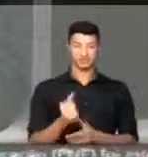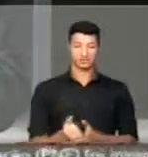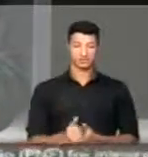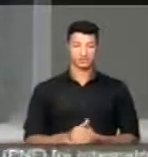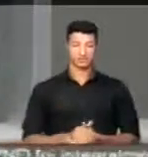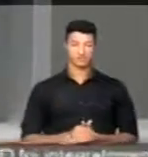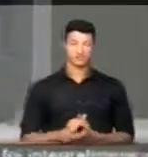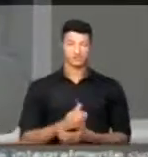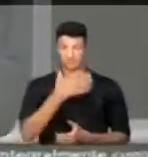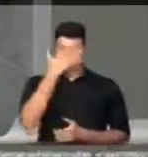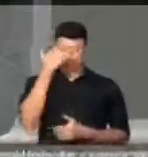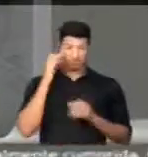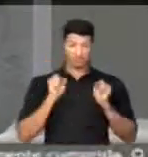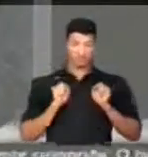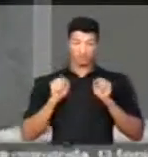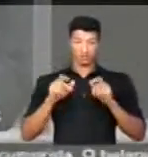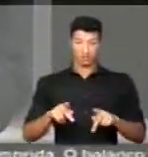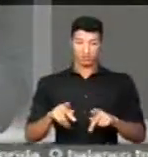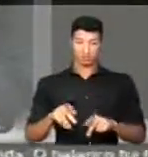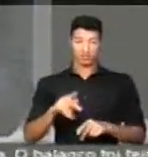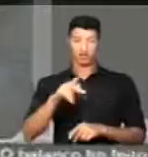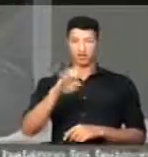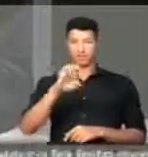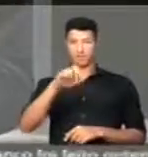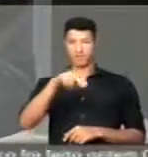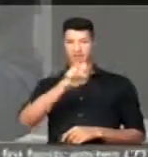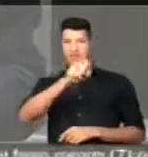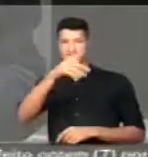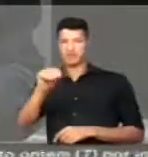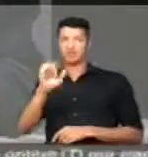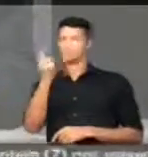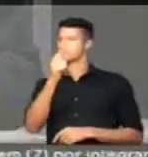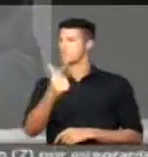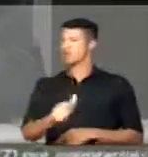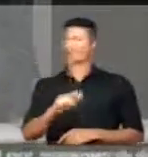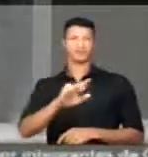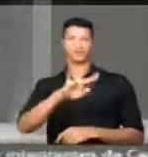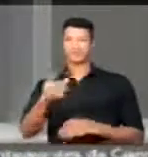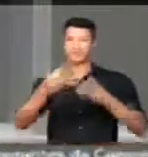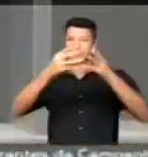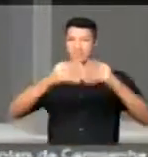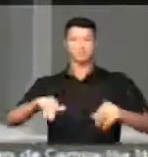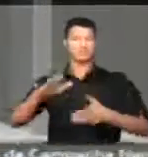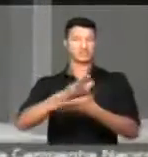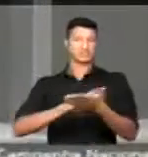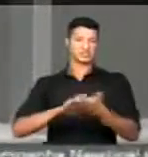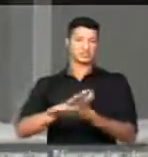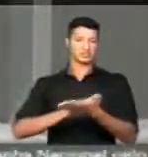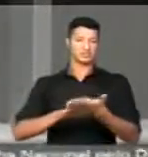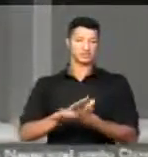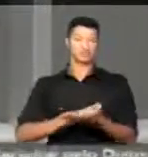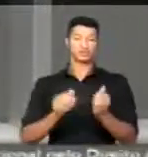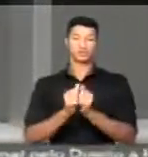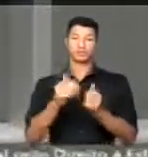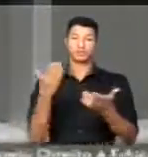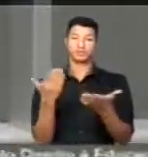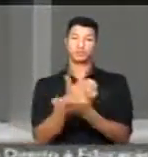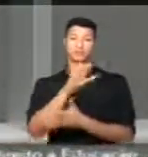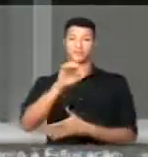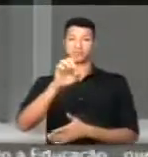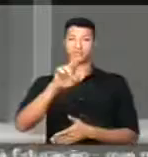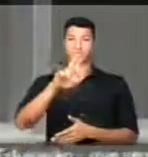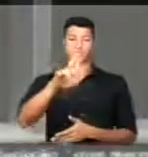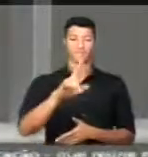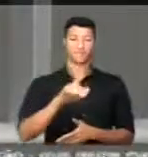os aposentados, os pensionistas, não serão prejudicados com a aprovação da